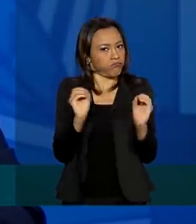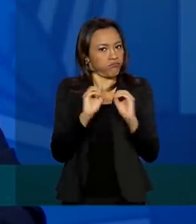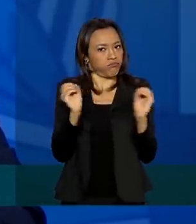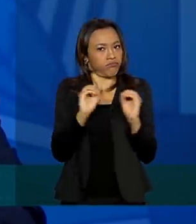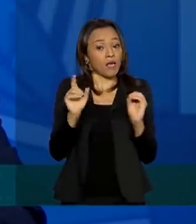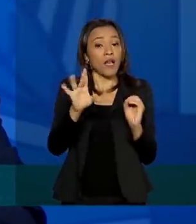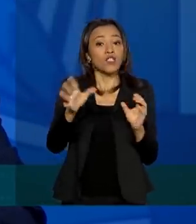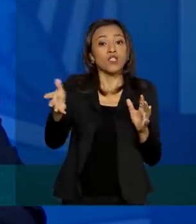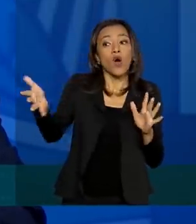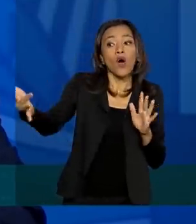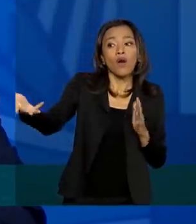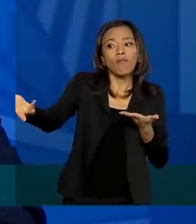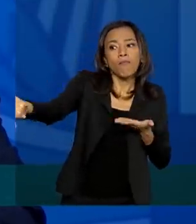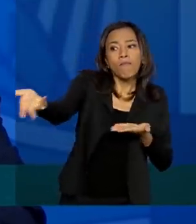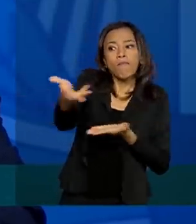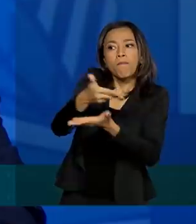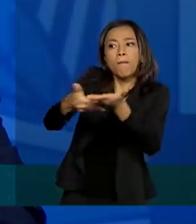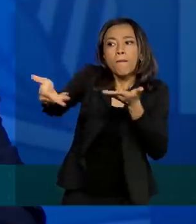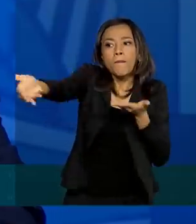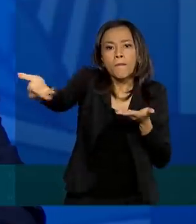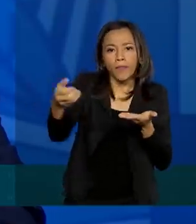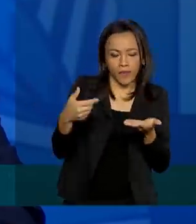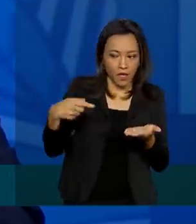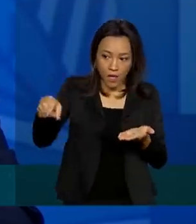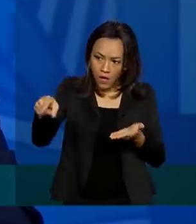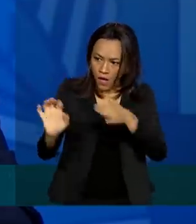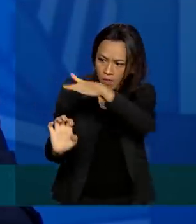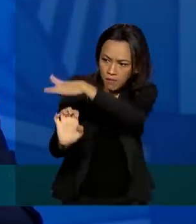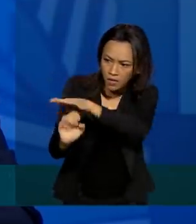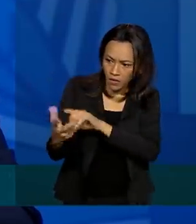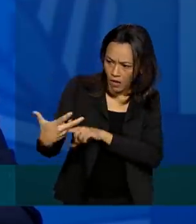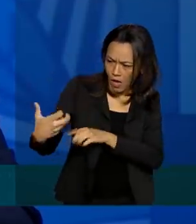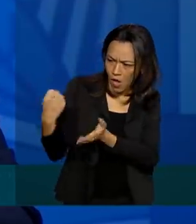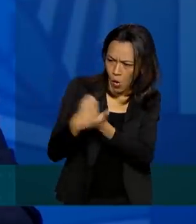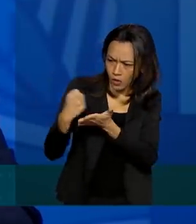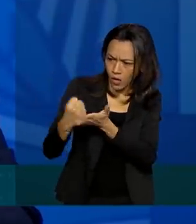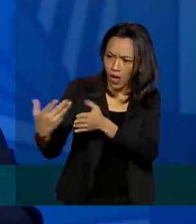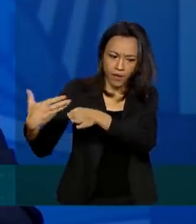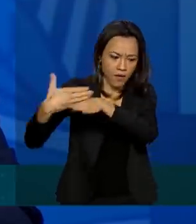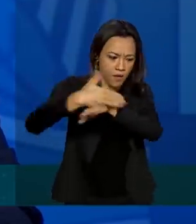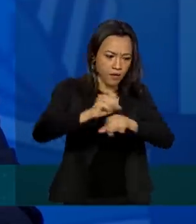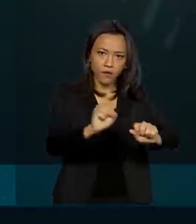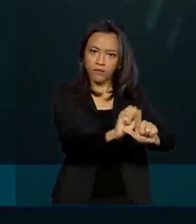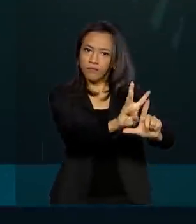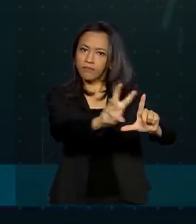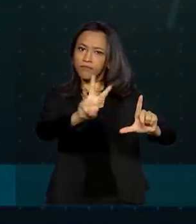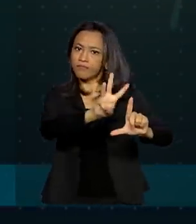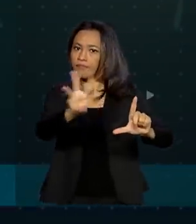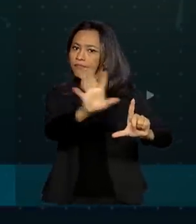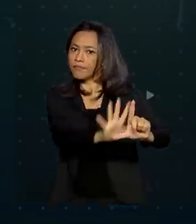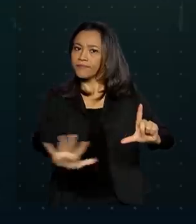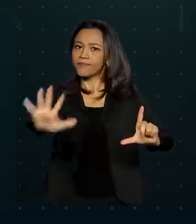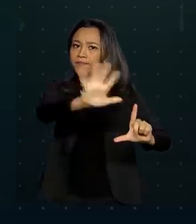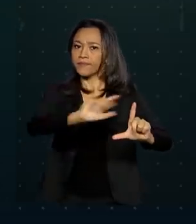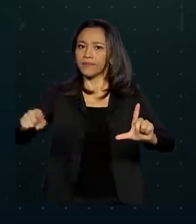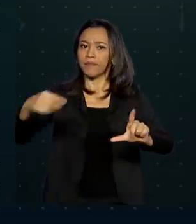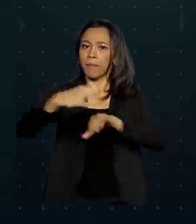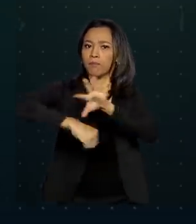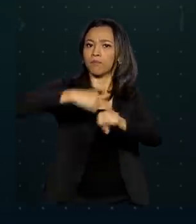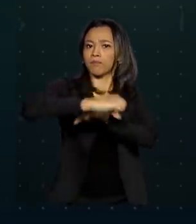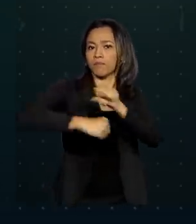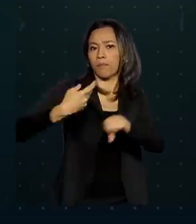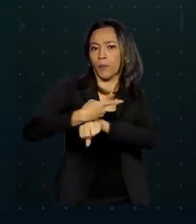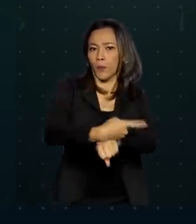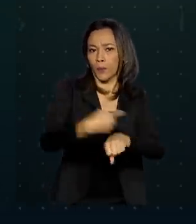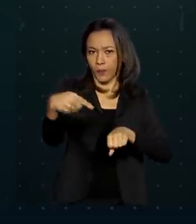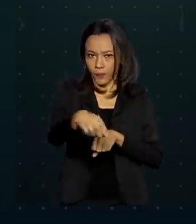intermediação entre aquele que quer contratar e aquele que está disposto a trabalhar na crise. Até o momento, o governo federal habilitou